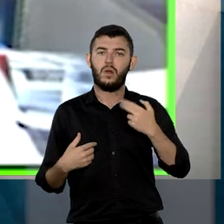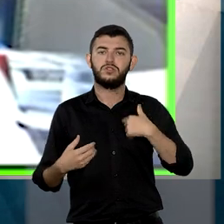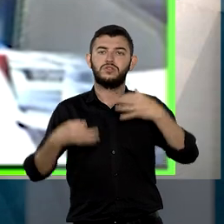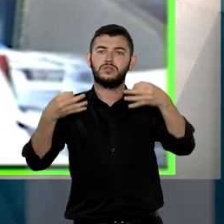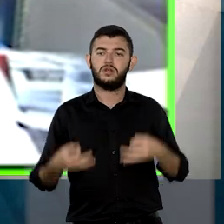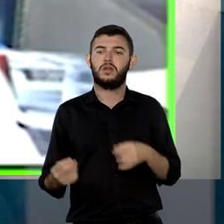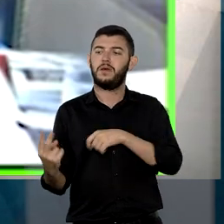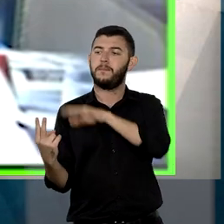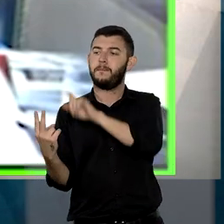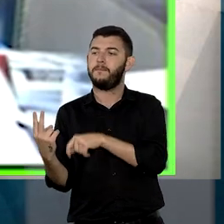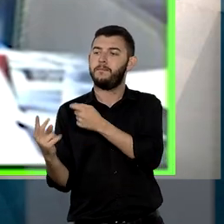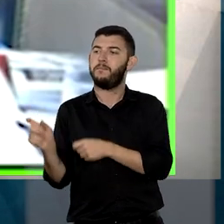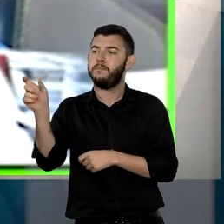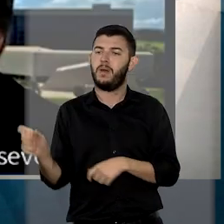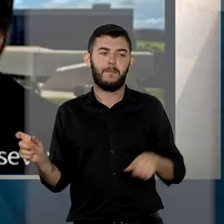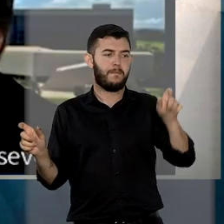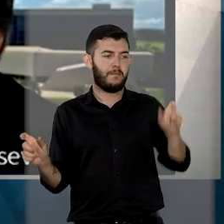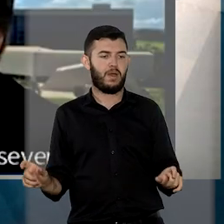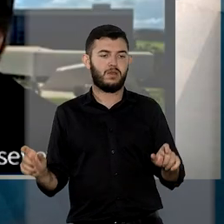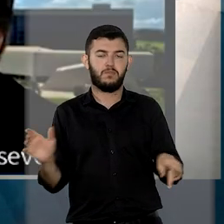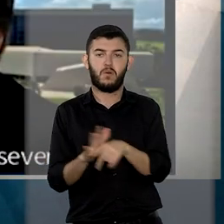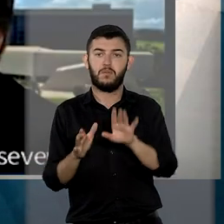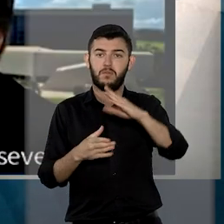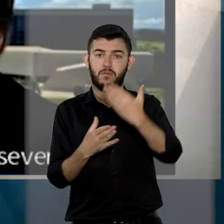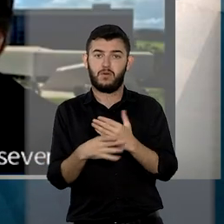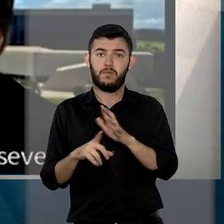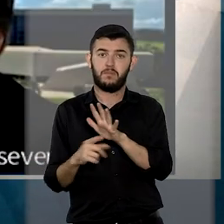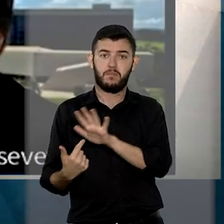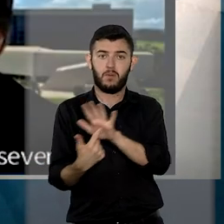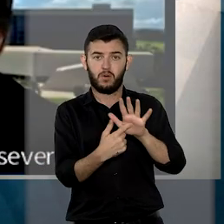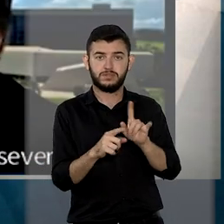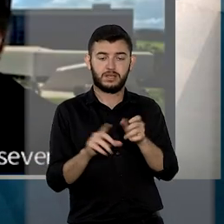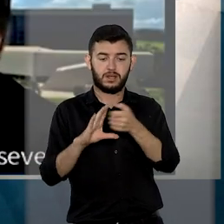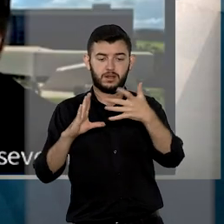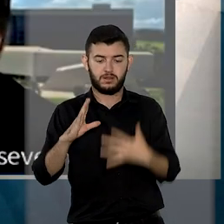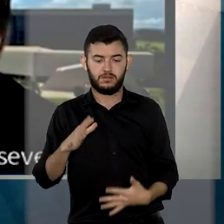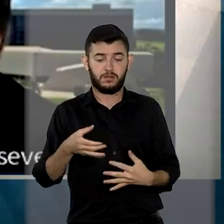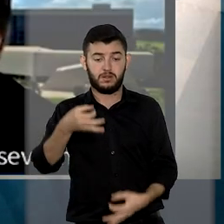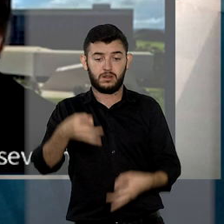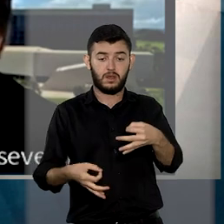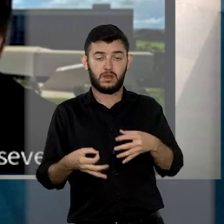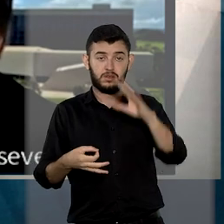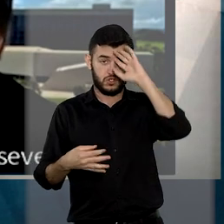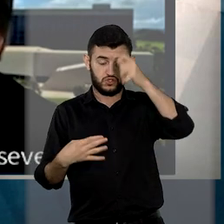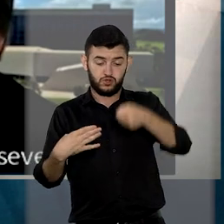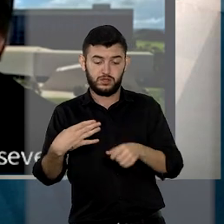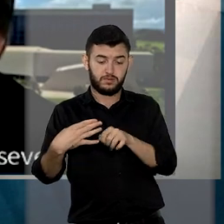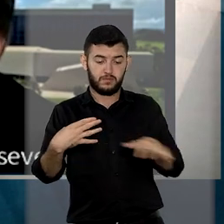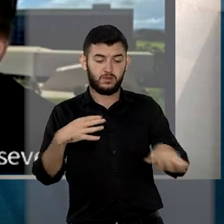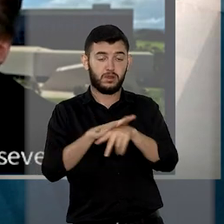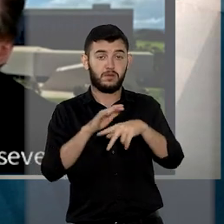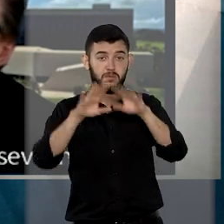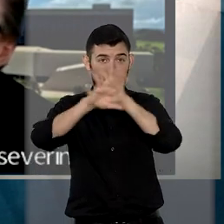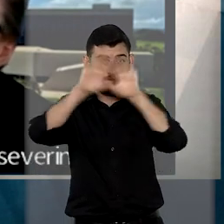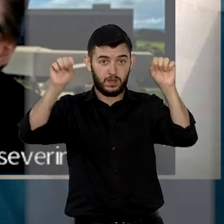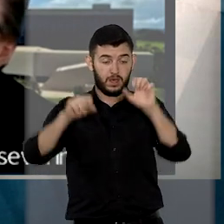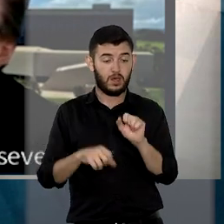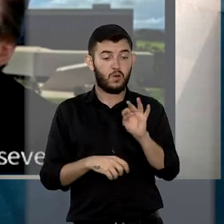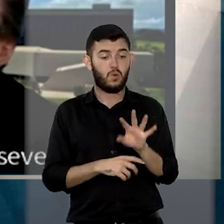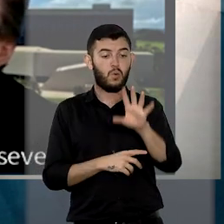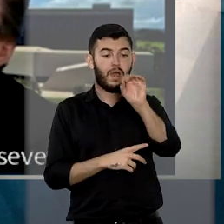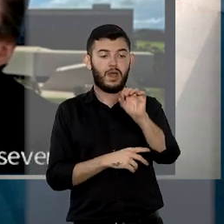qualquer das partes do processo configuram, conforme jurisprudência do tribunal, ato ilícito e fato